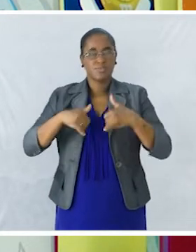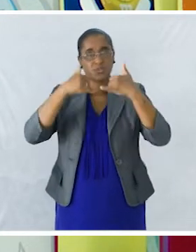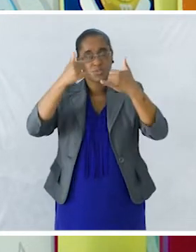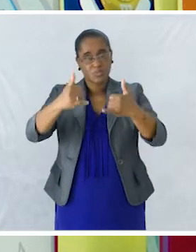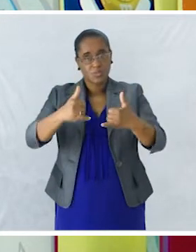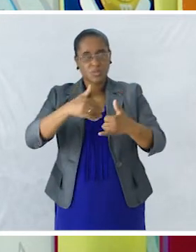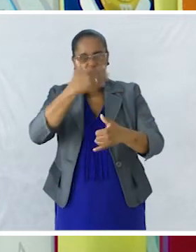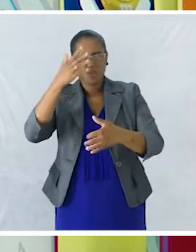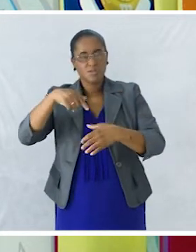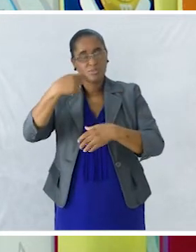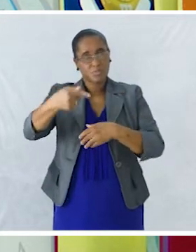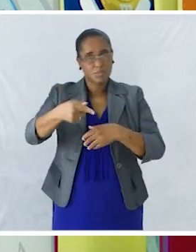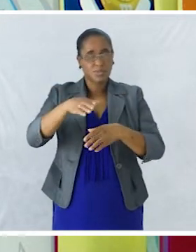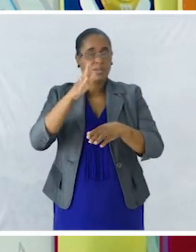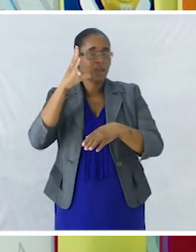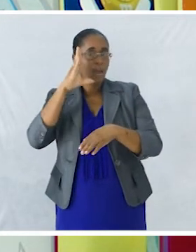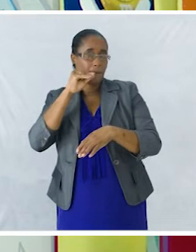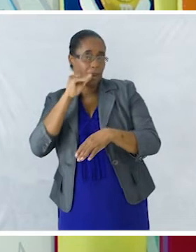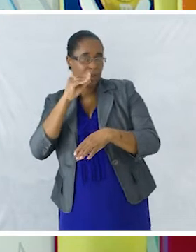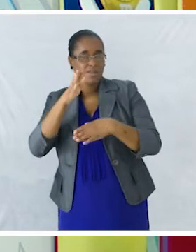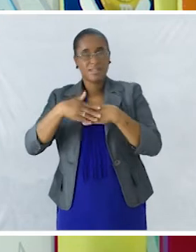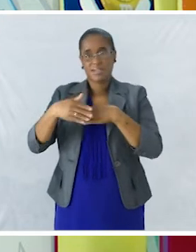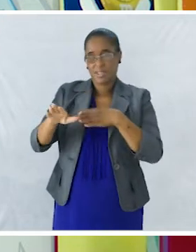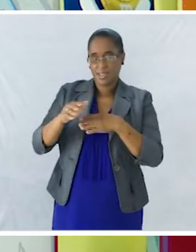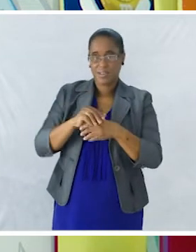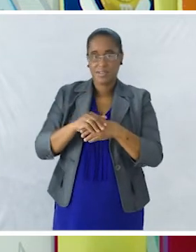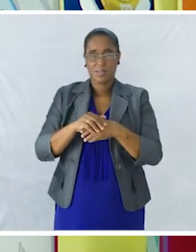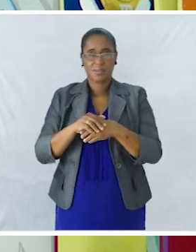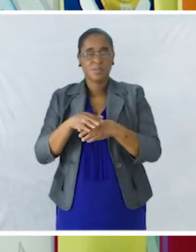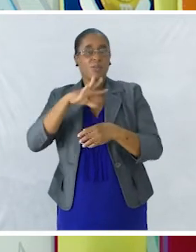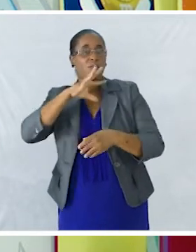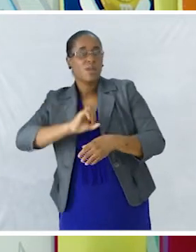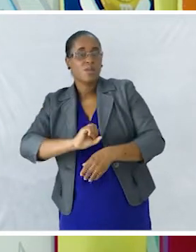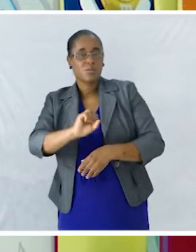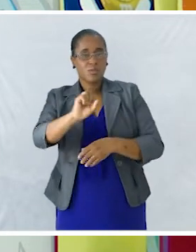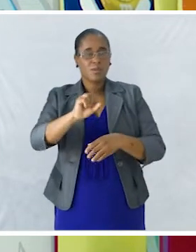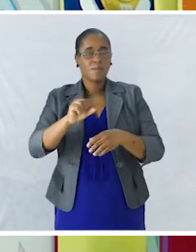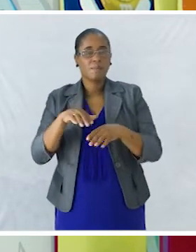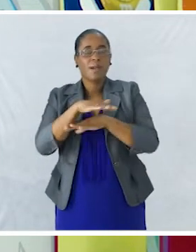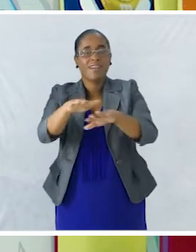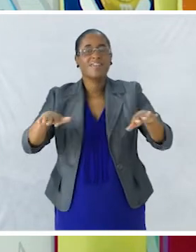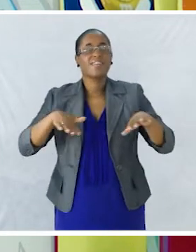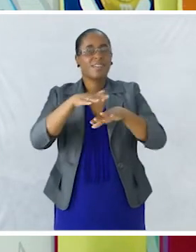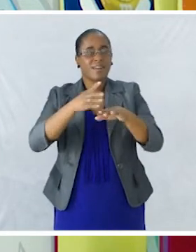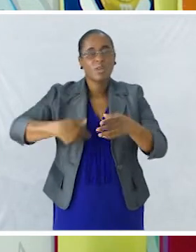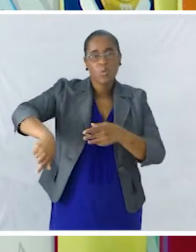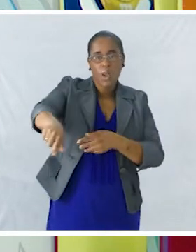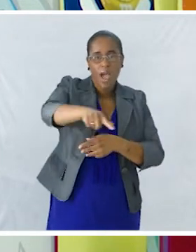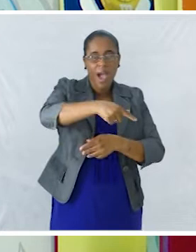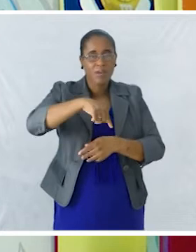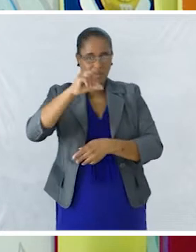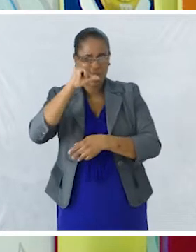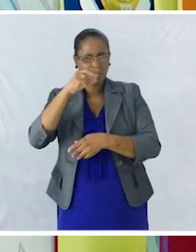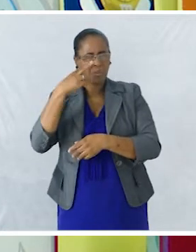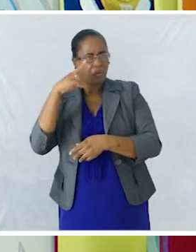pata Saiu com a sua ninhada Para nadar No lago E logo percebeu Que